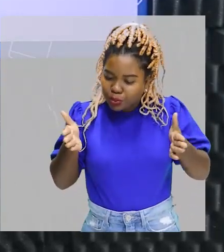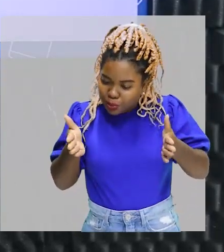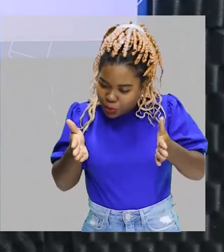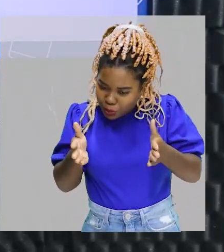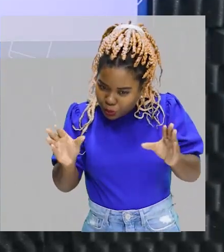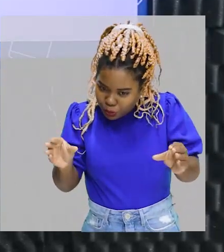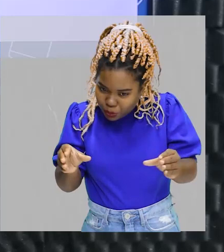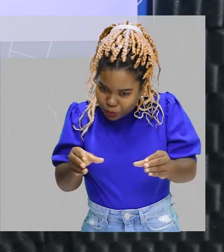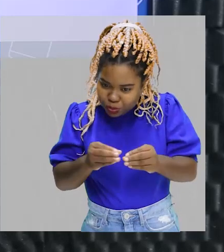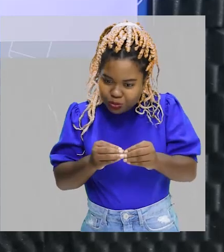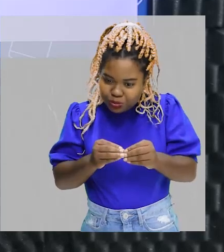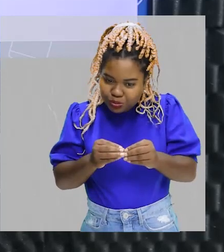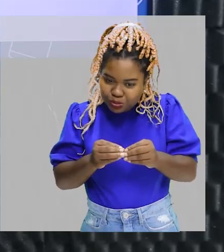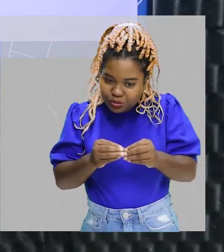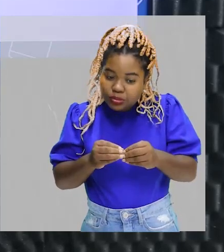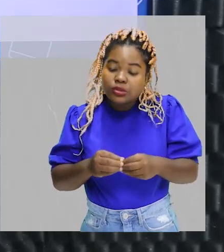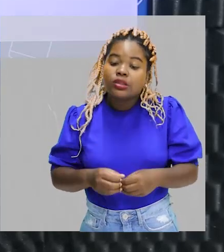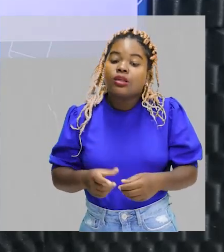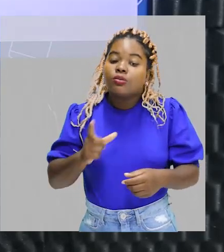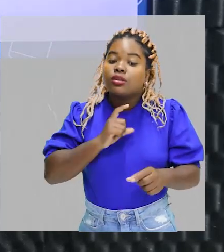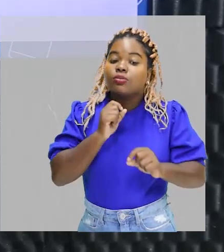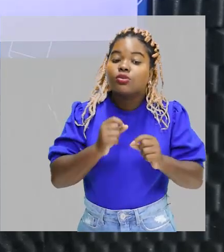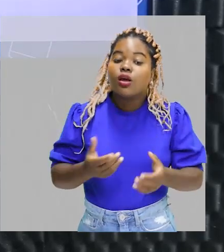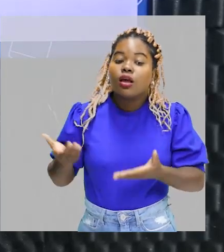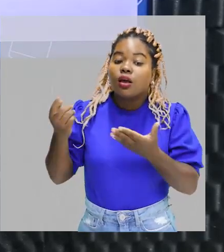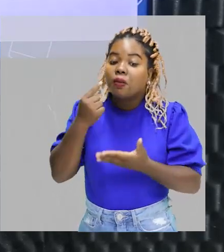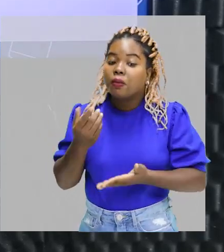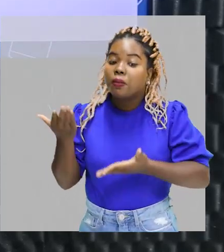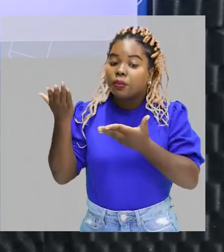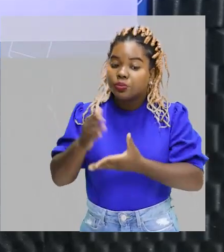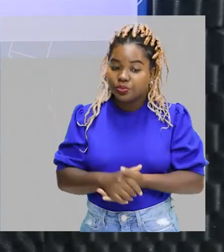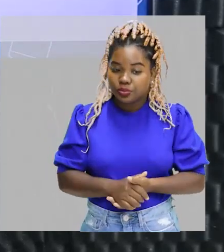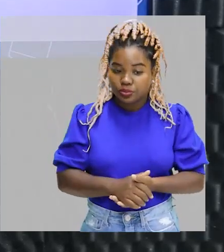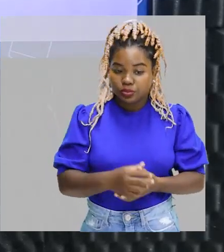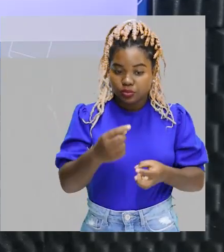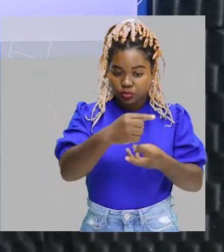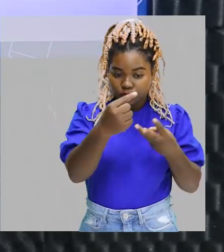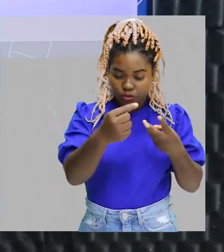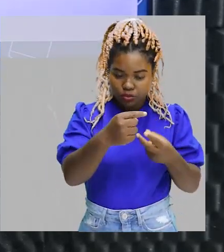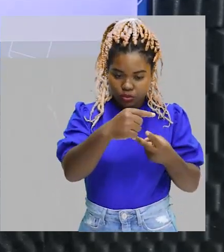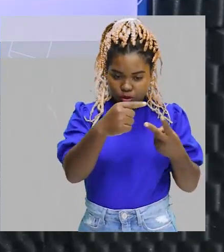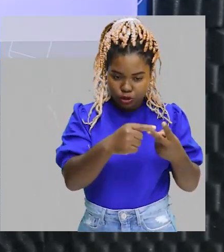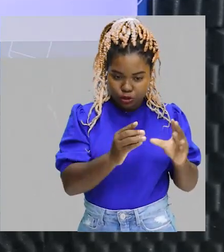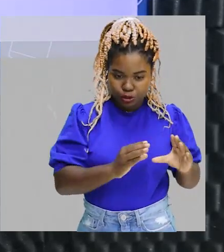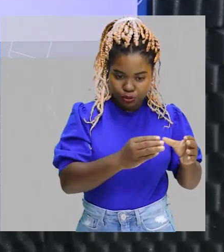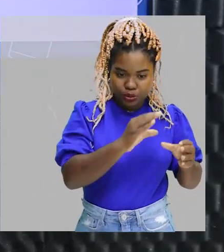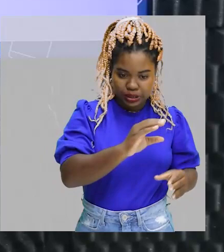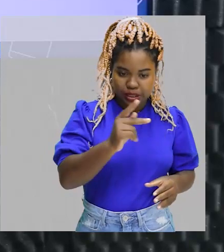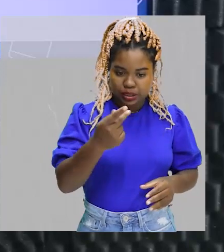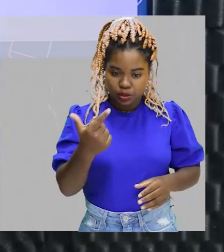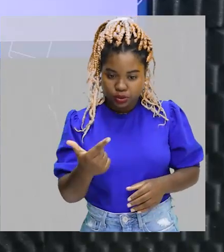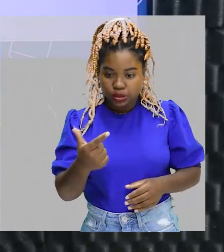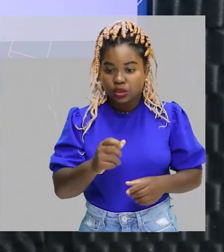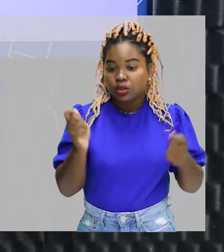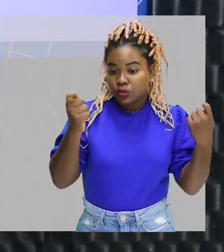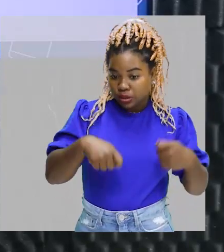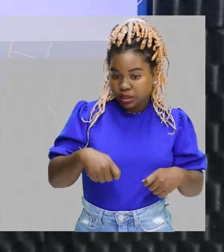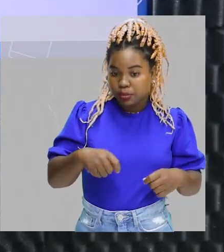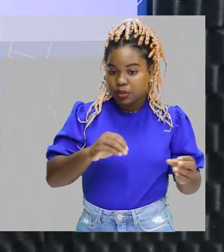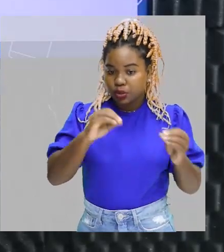Bem aqui, eu tenho uma repetição, eu tenho dois grupos CH₂. Então, eu posso escrever dessa forma, certo?